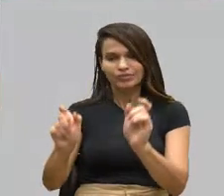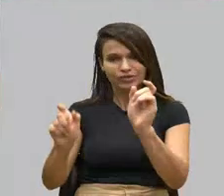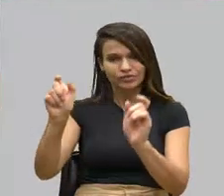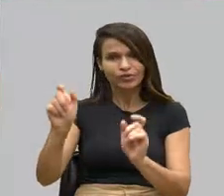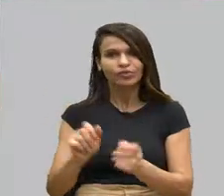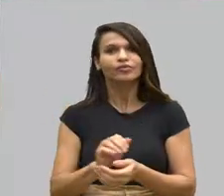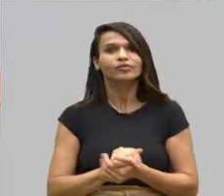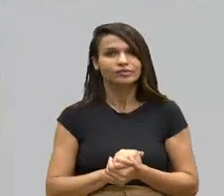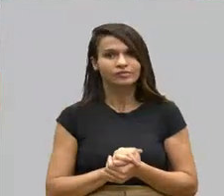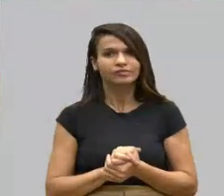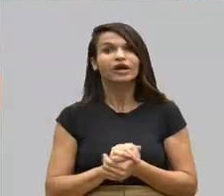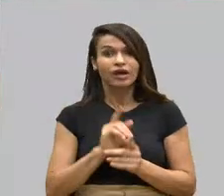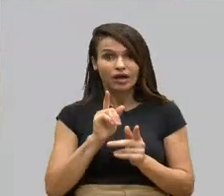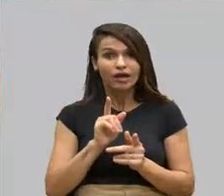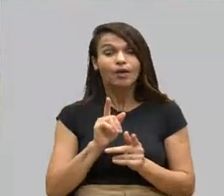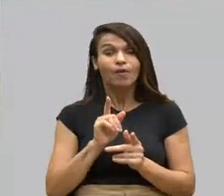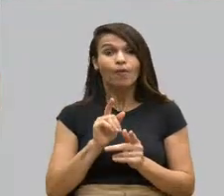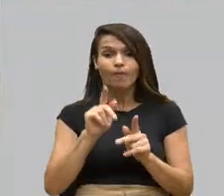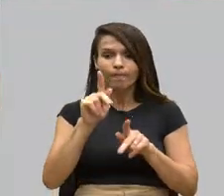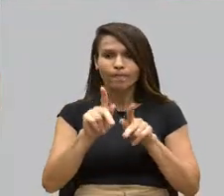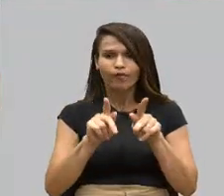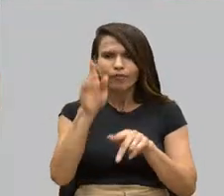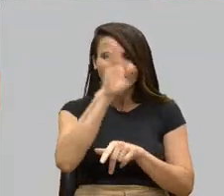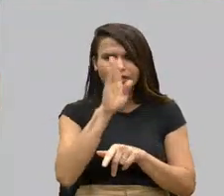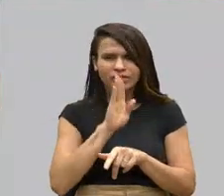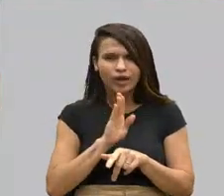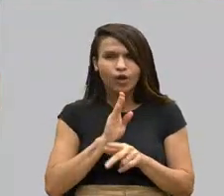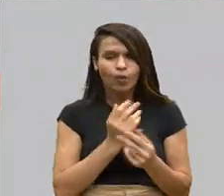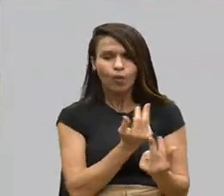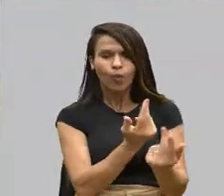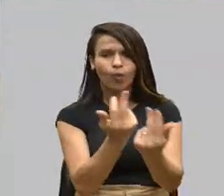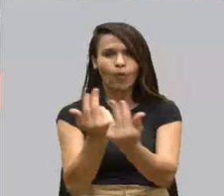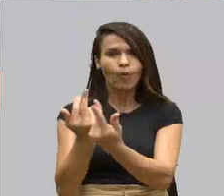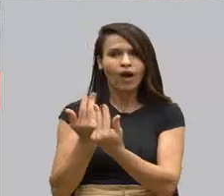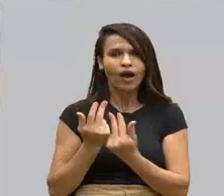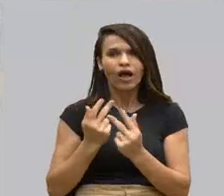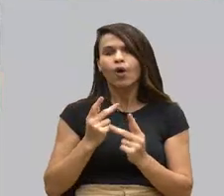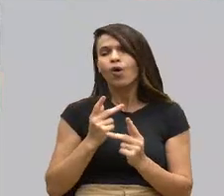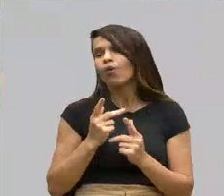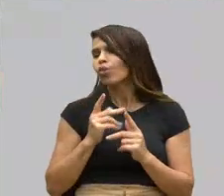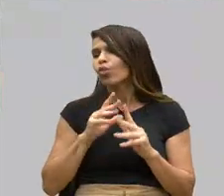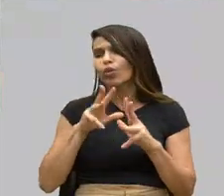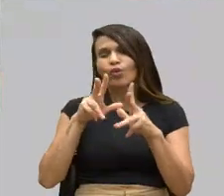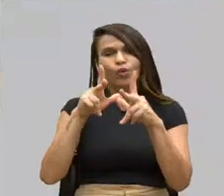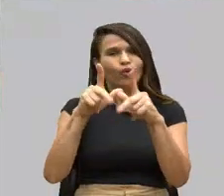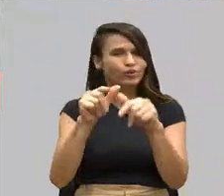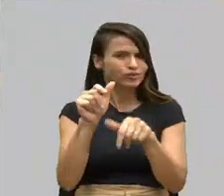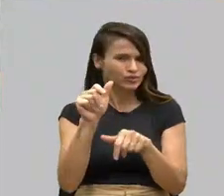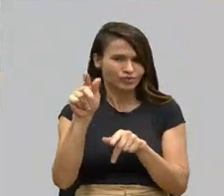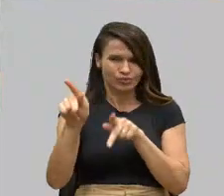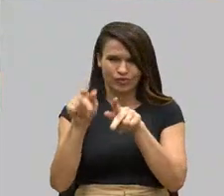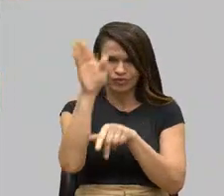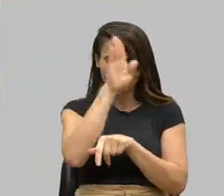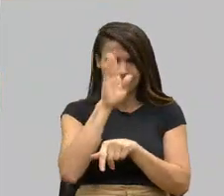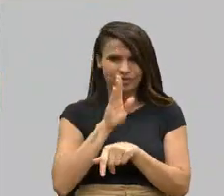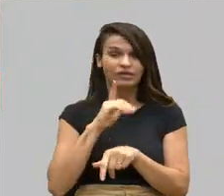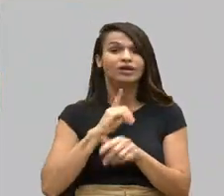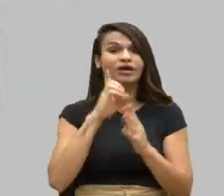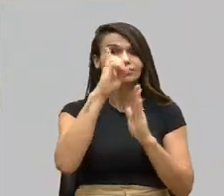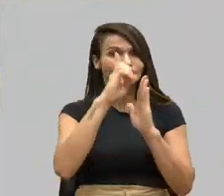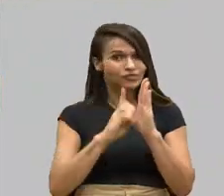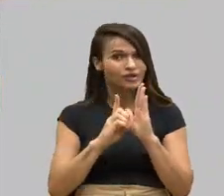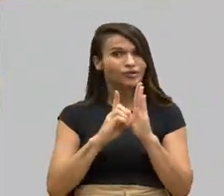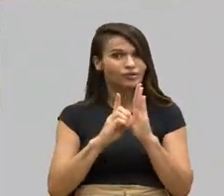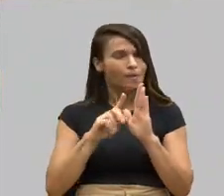São brasileiros iguais a todos os outros brasileiros. Eles têm os direitos deles.